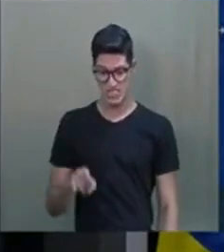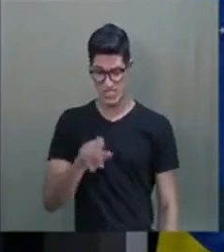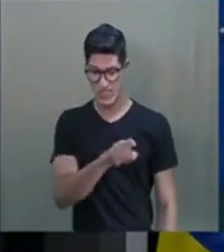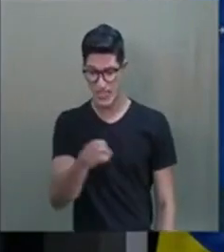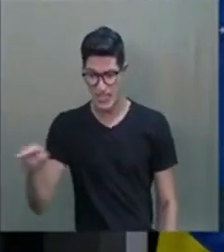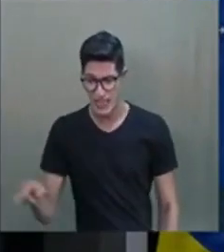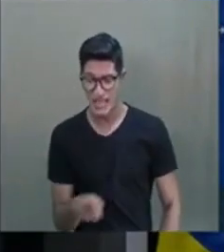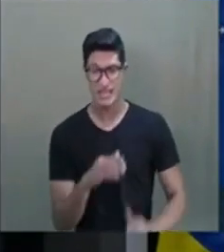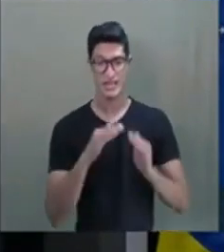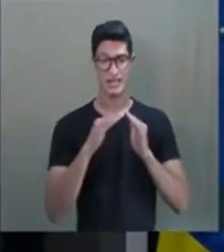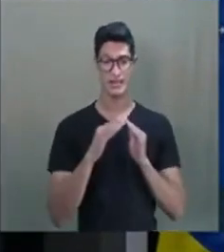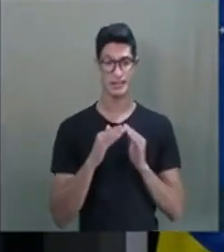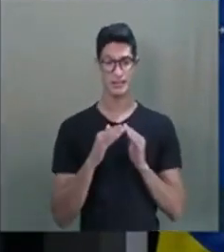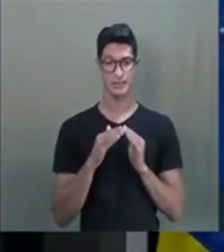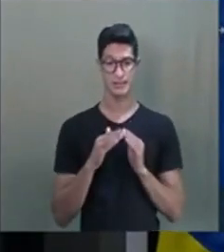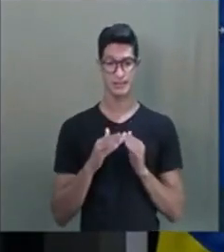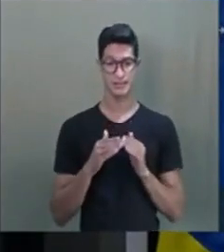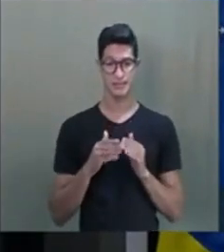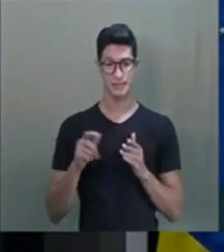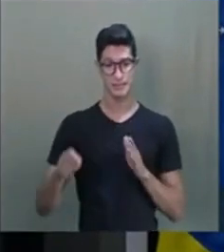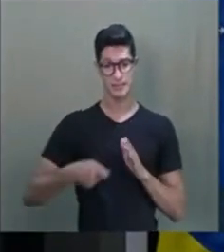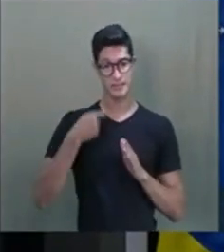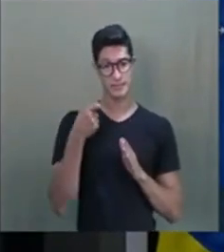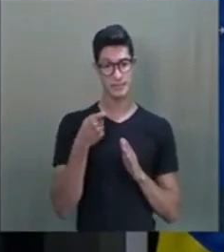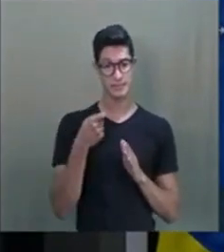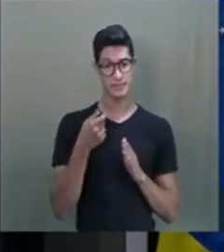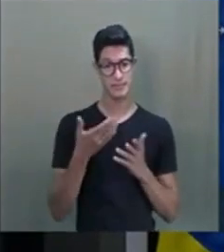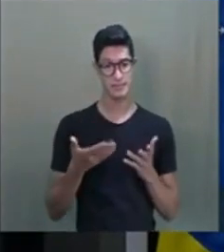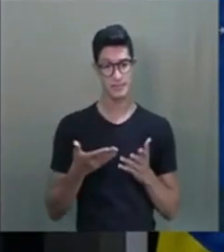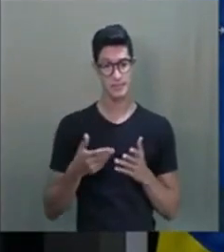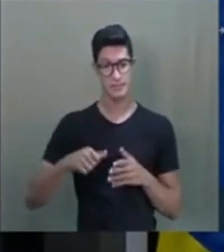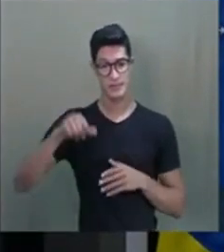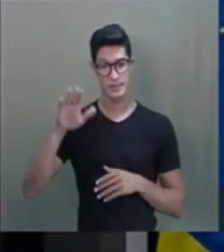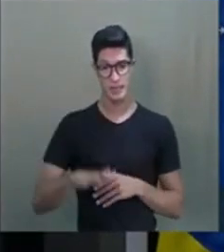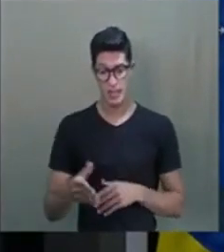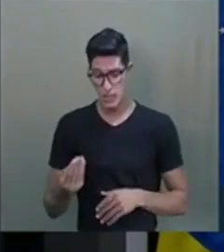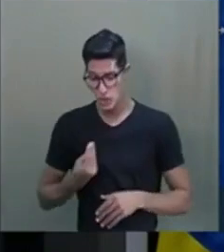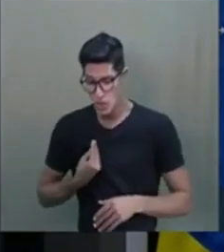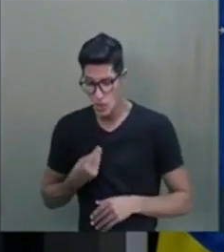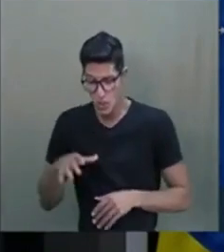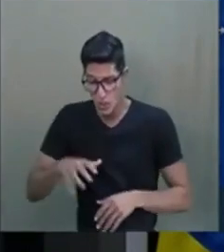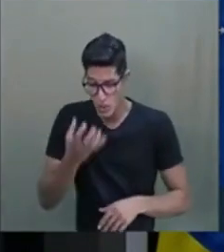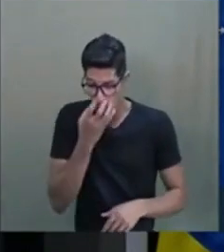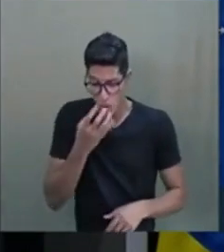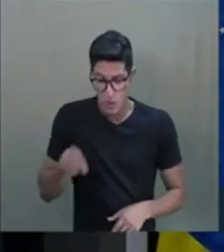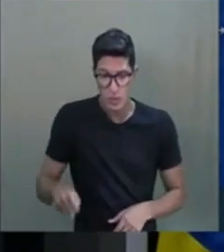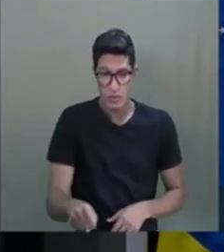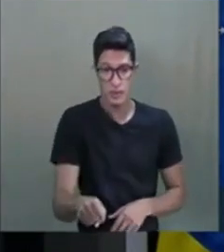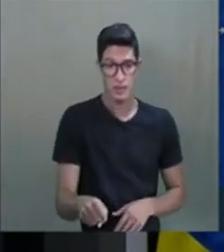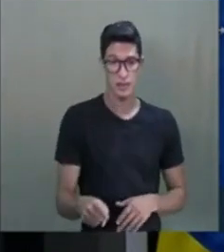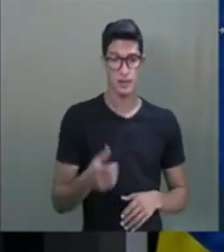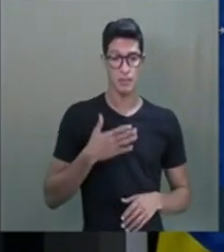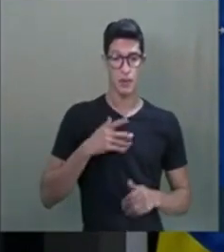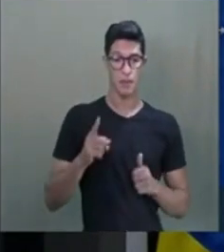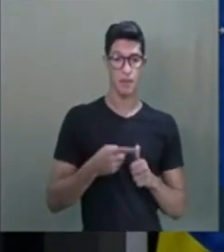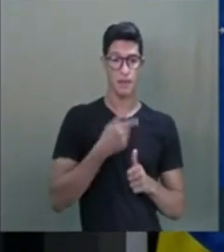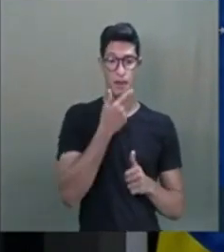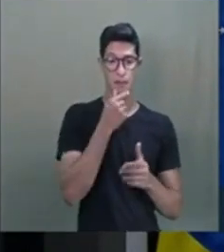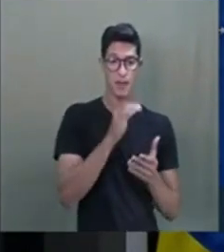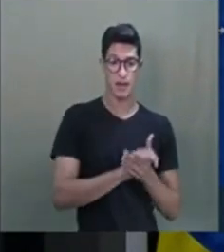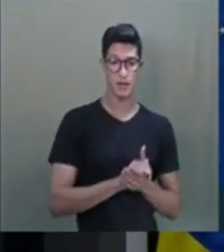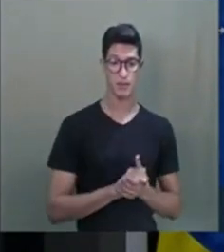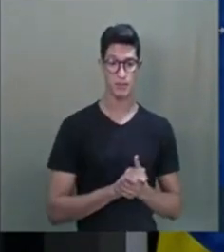casa. Daí ele estava comendo ali, quem te deu esse cachorrinho? Falei, meu primeiro marido.